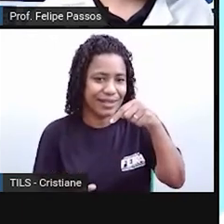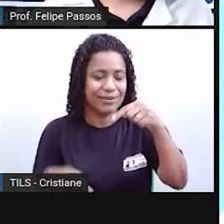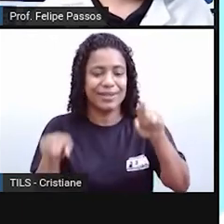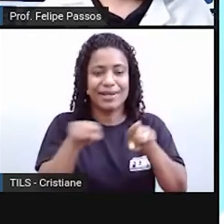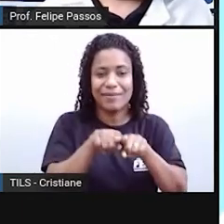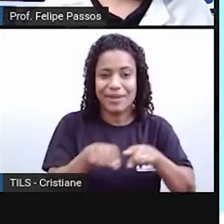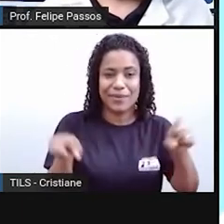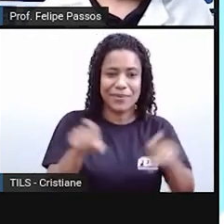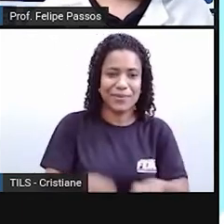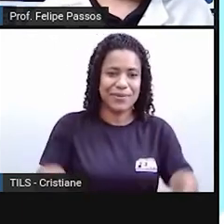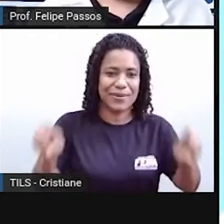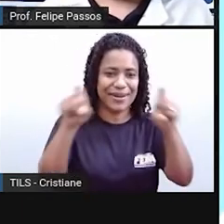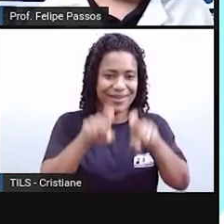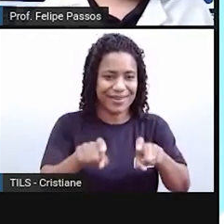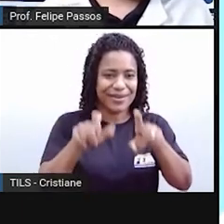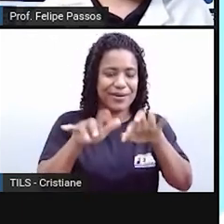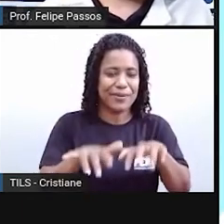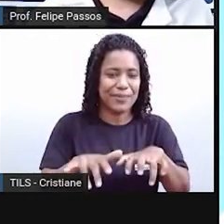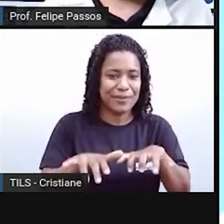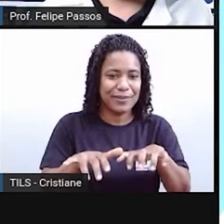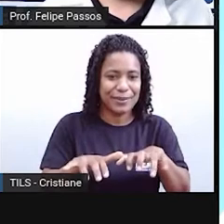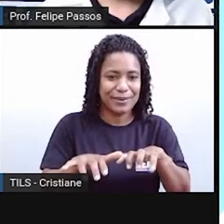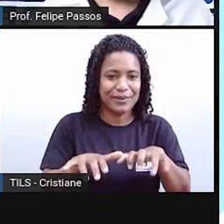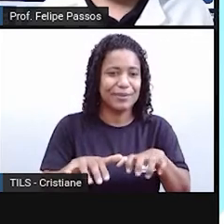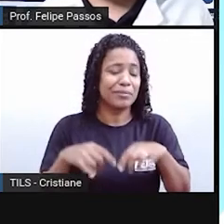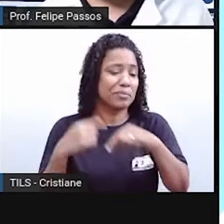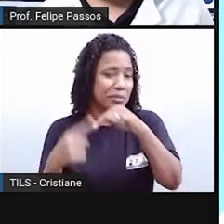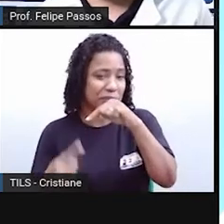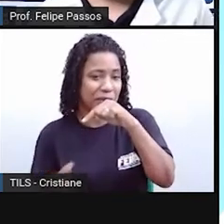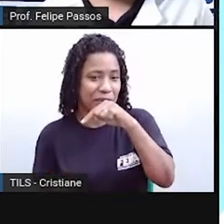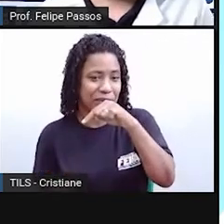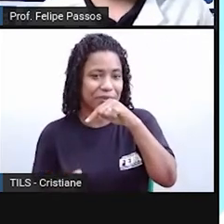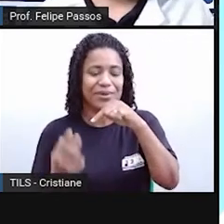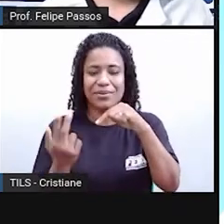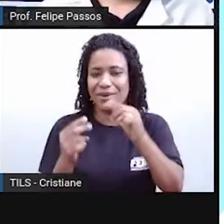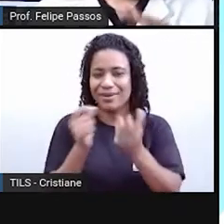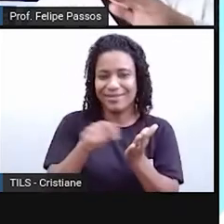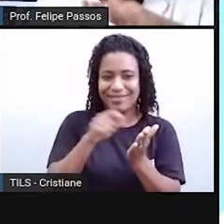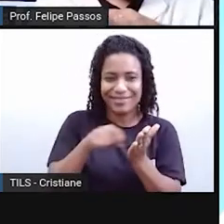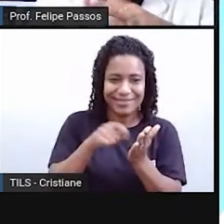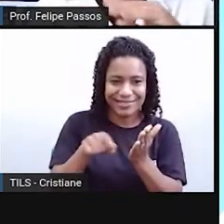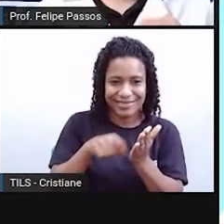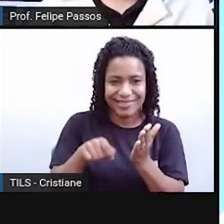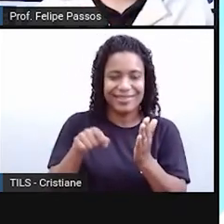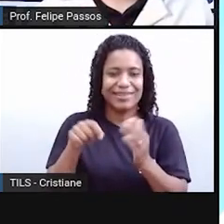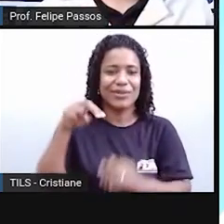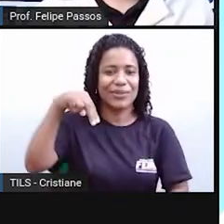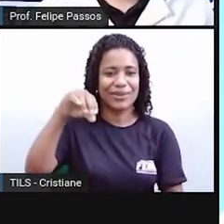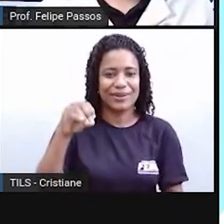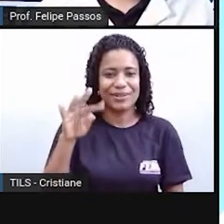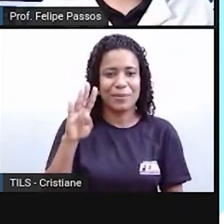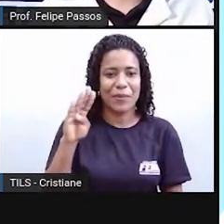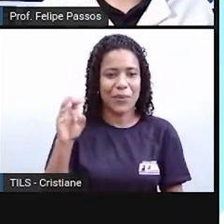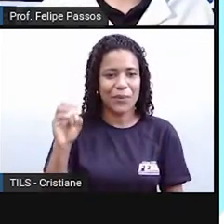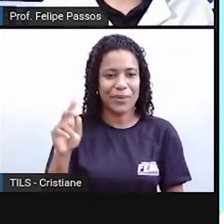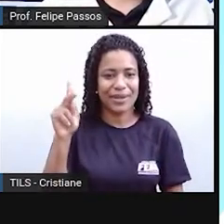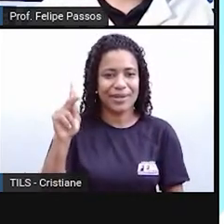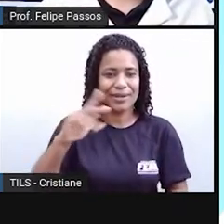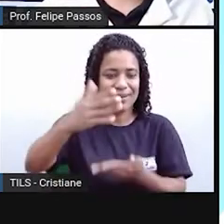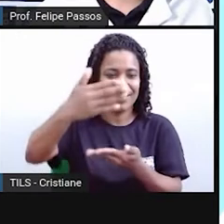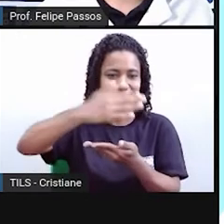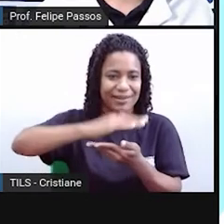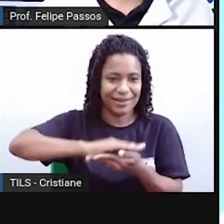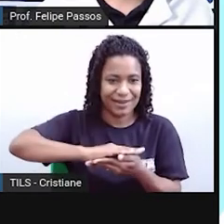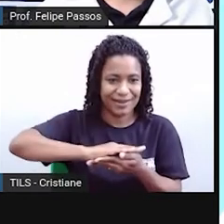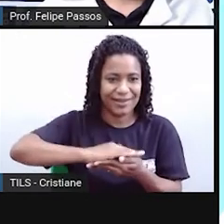inglês. Notebook, em inglês, é caderno ou também aquele computador fininho, achatadinho, que parece um caderno.